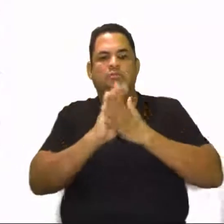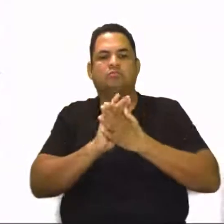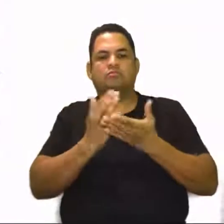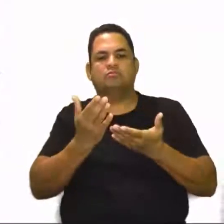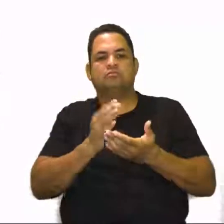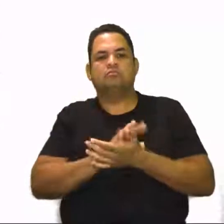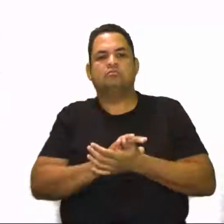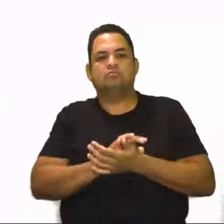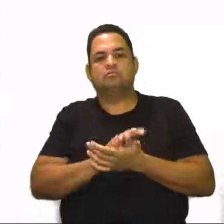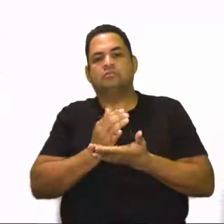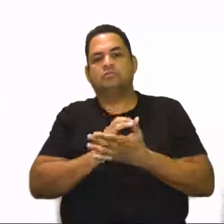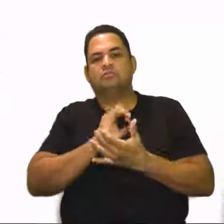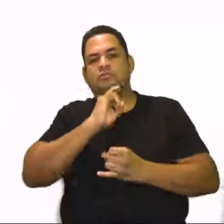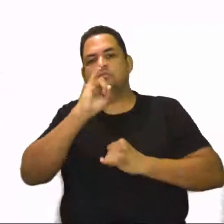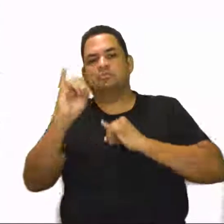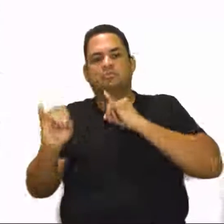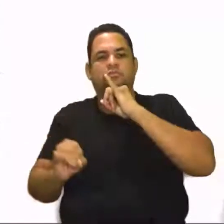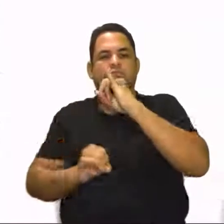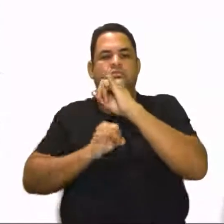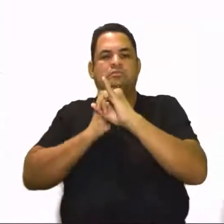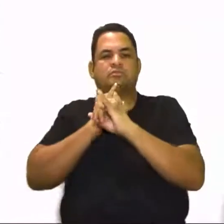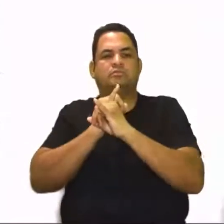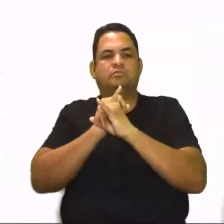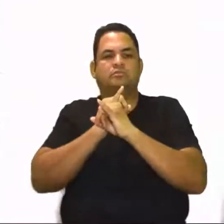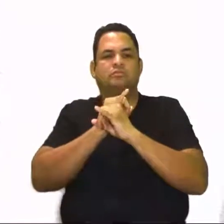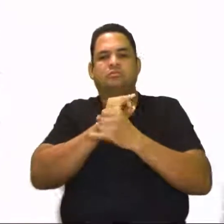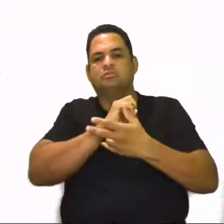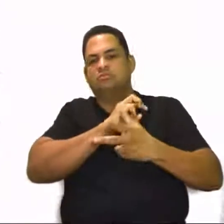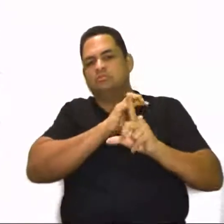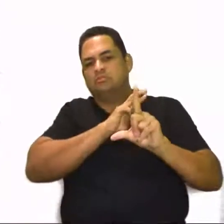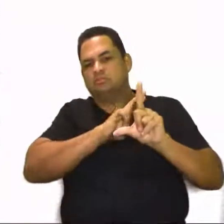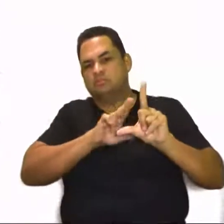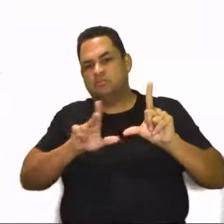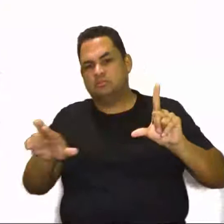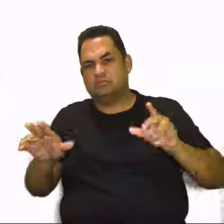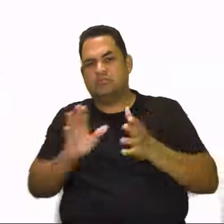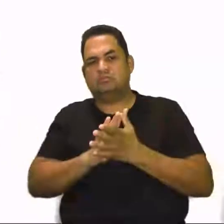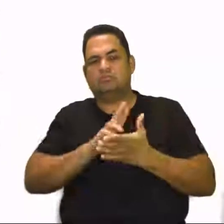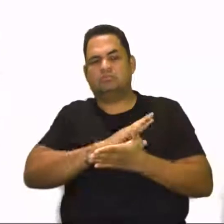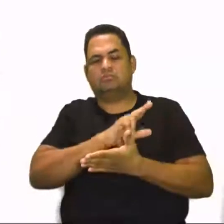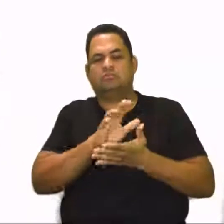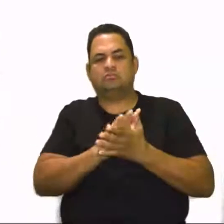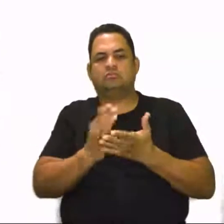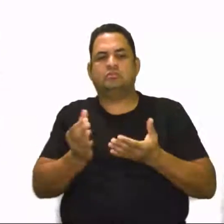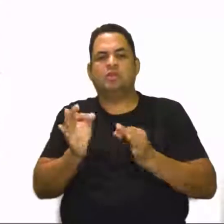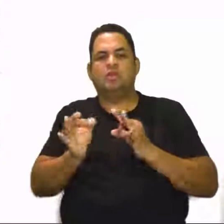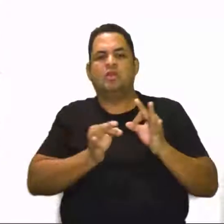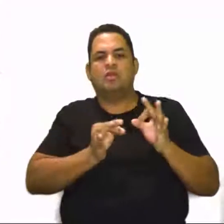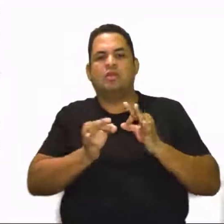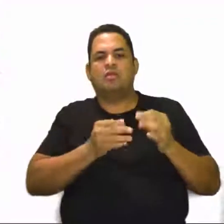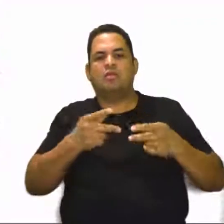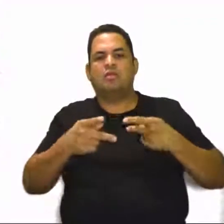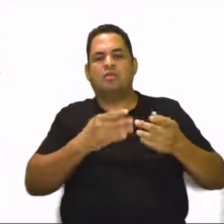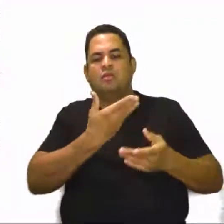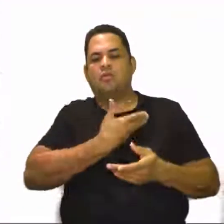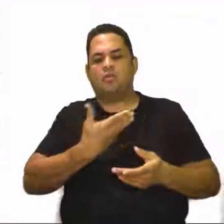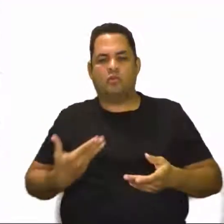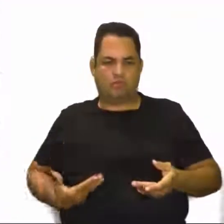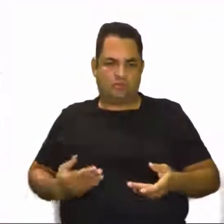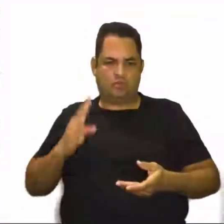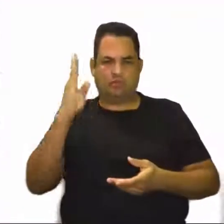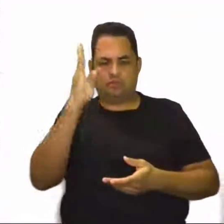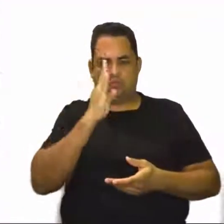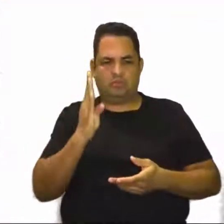Redes sociais, internet e, principalmente, tem se consolidado em programas e projetos do governo federal.